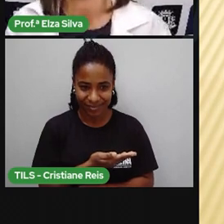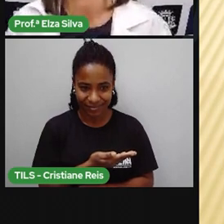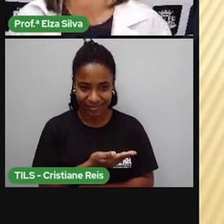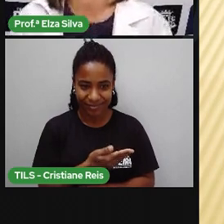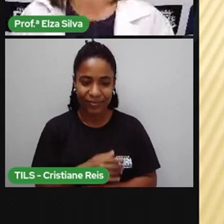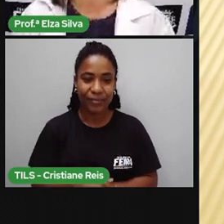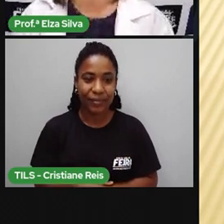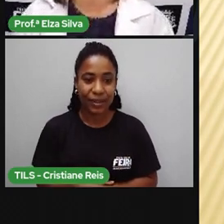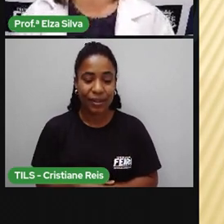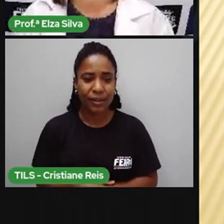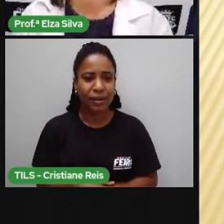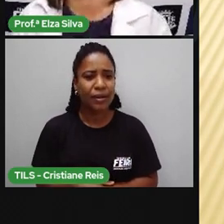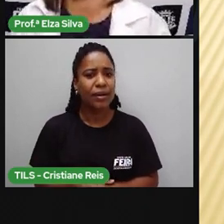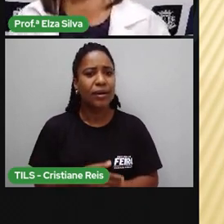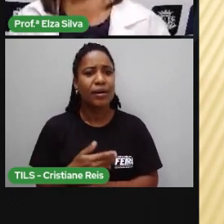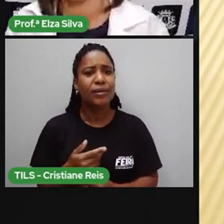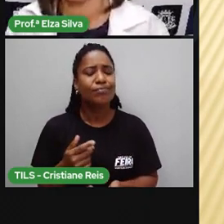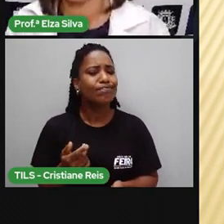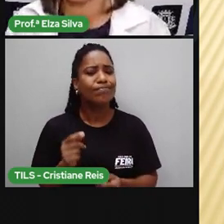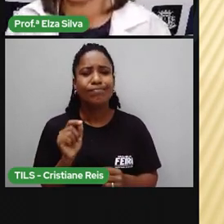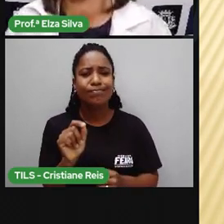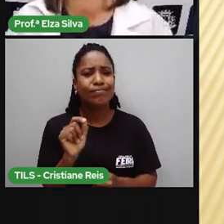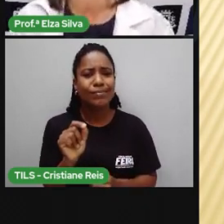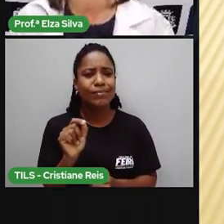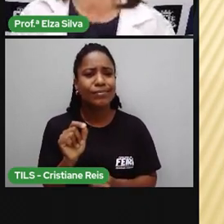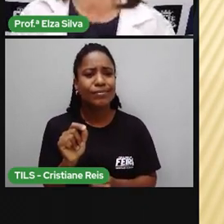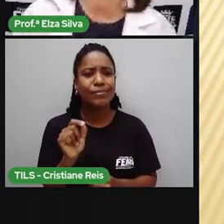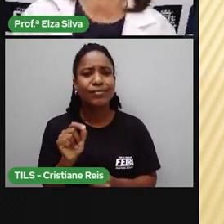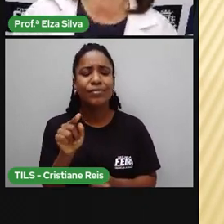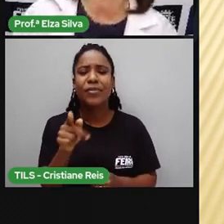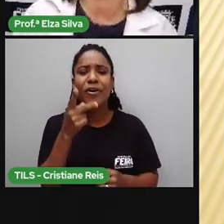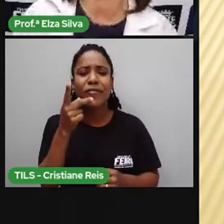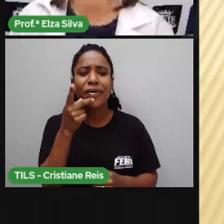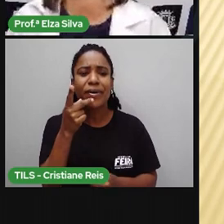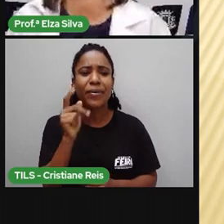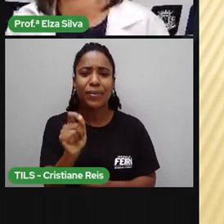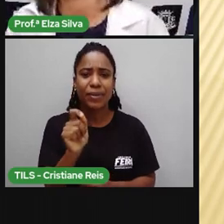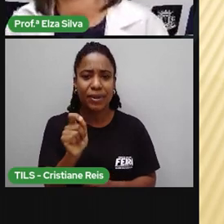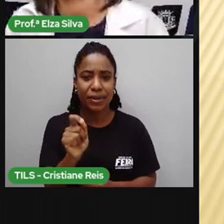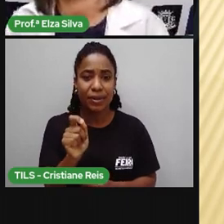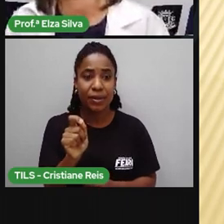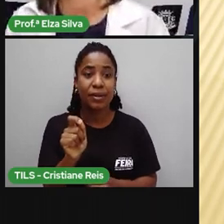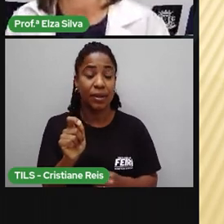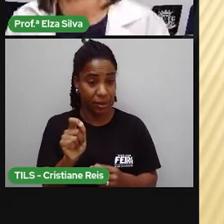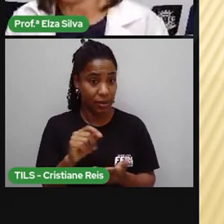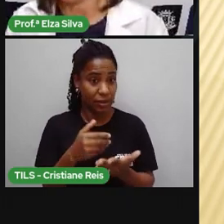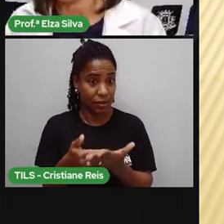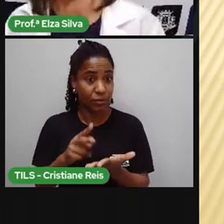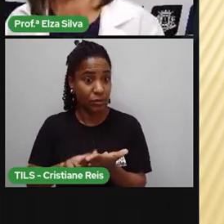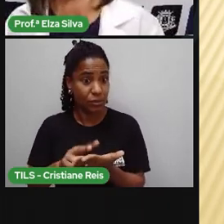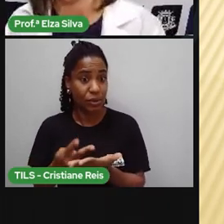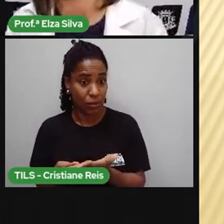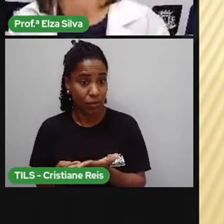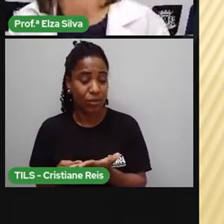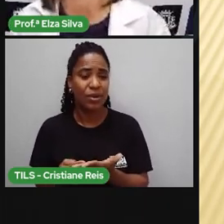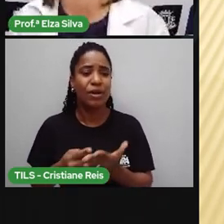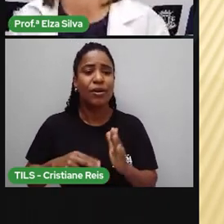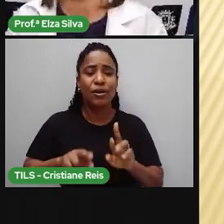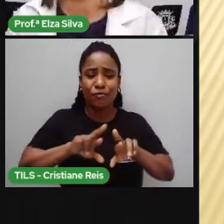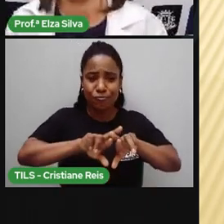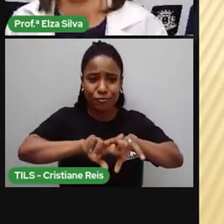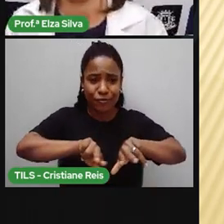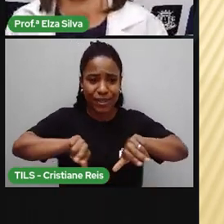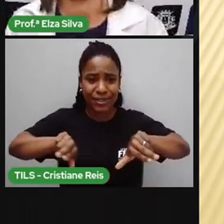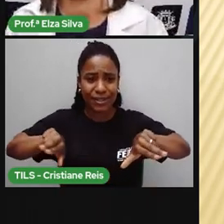O que ele quer dizer com esta frase? Ele nos diz que diversidade é sabermos lidar com as